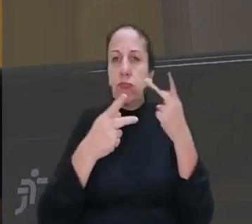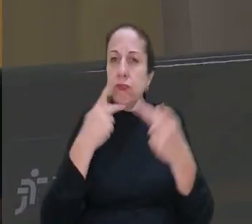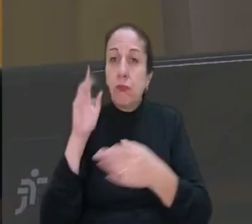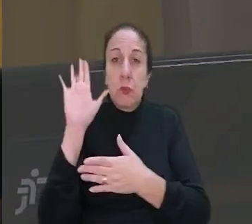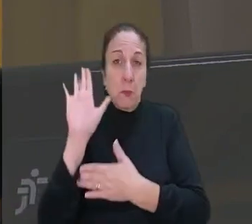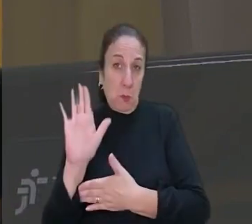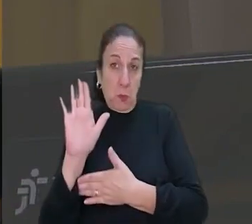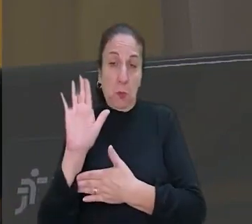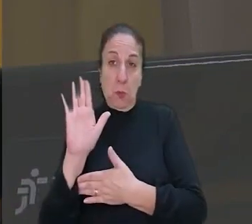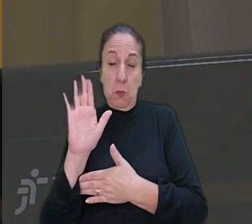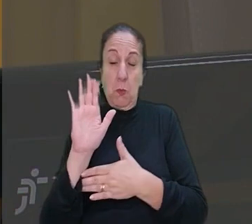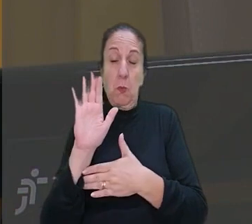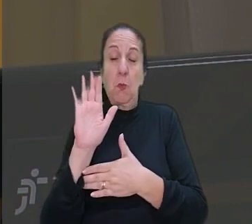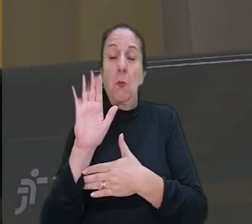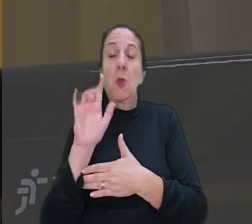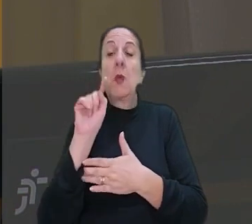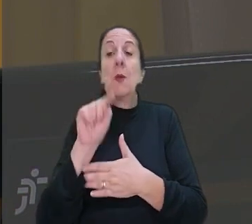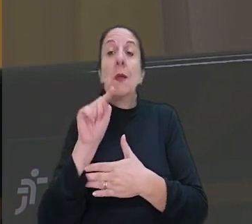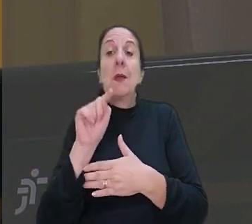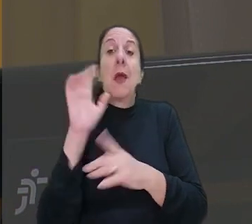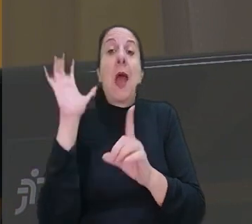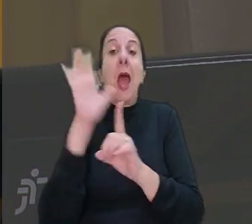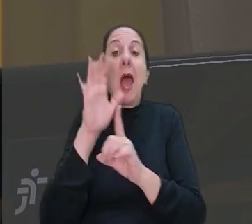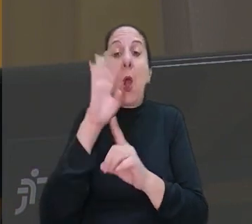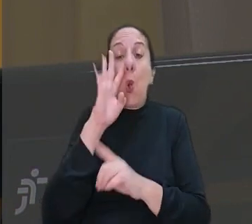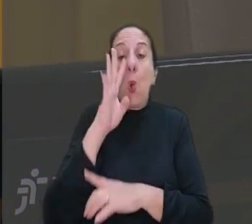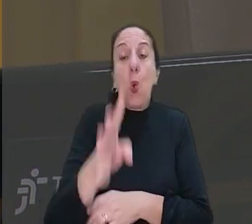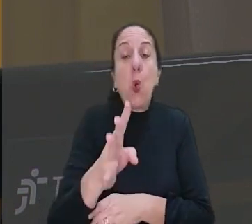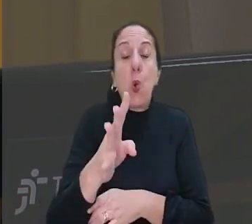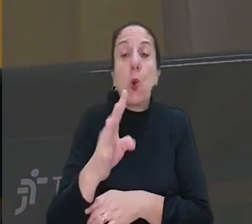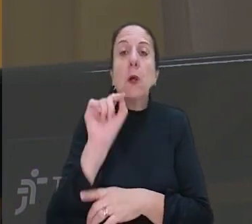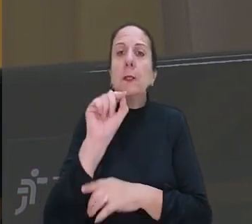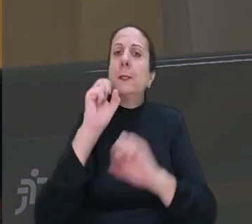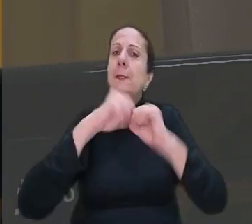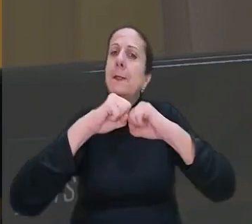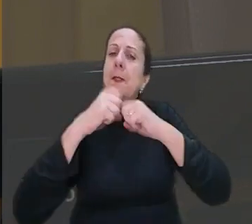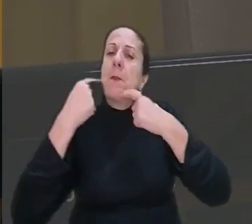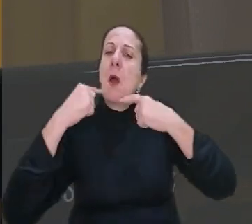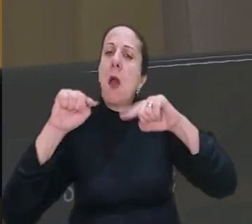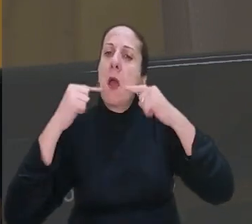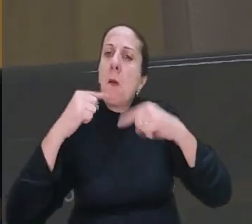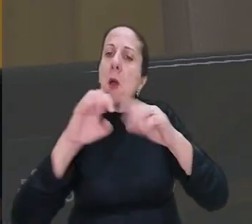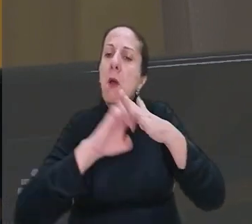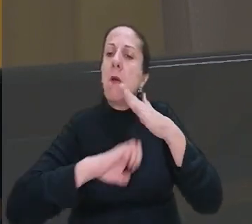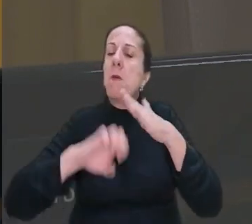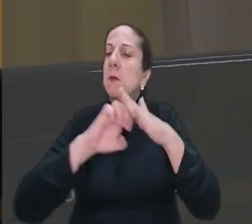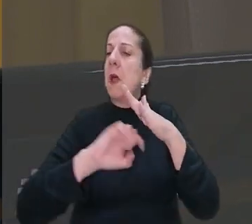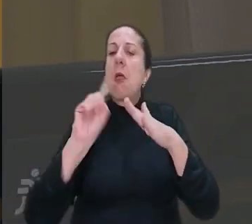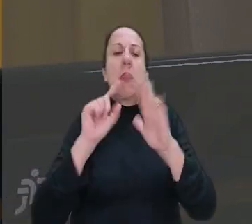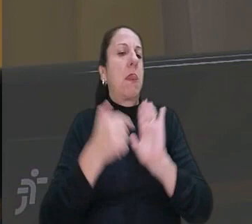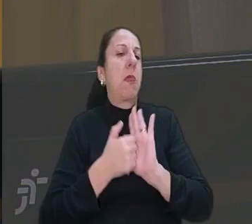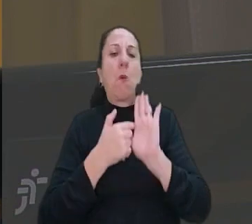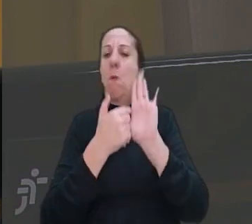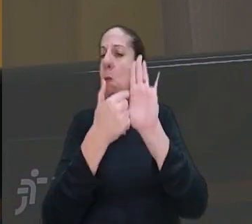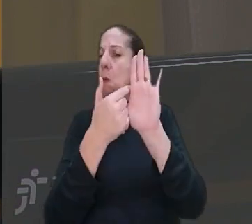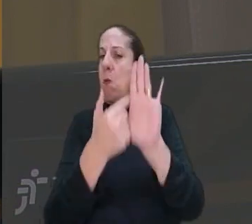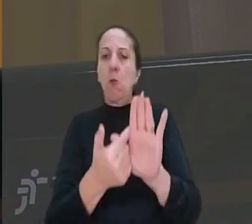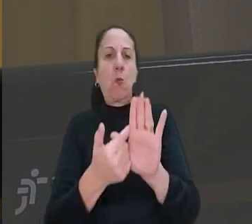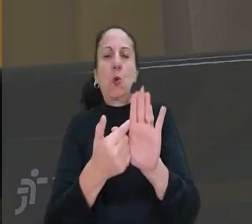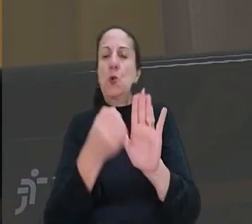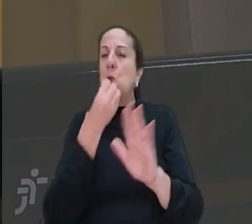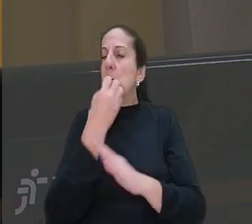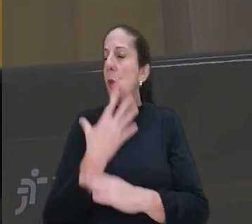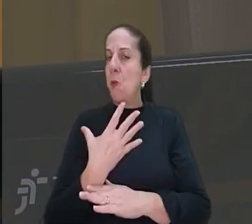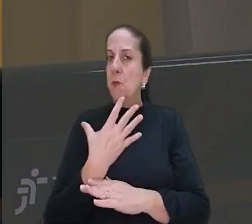o depoimento do empregado acusado de assédio no procedimento interno e que o sistema de reclamação da empresa não se mostrou